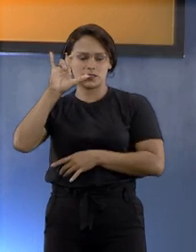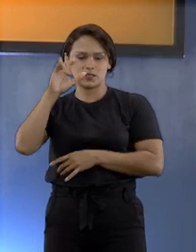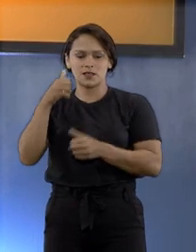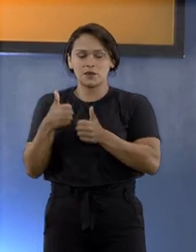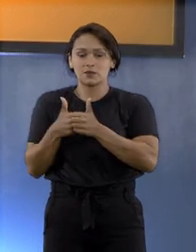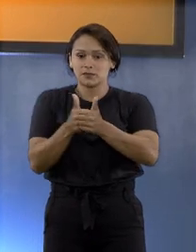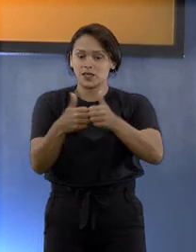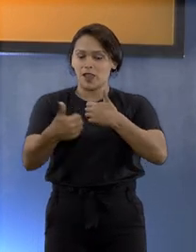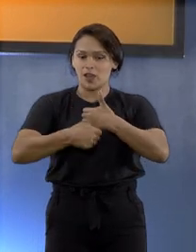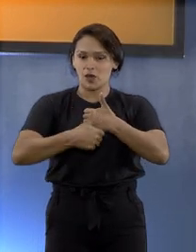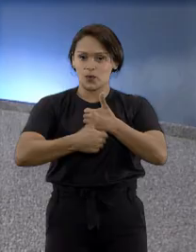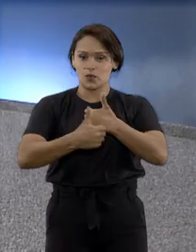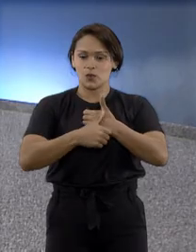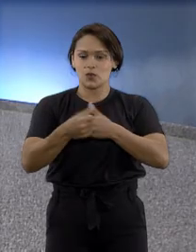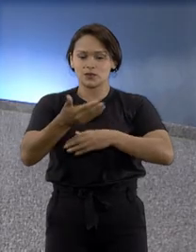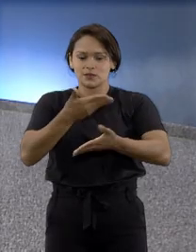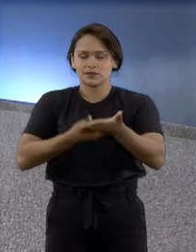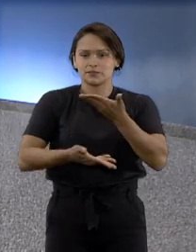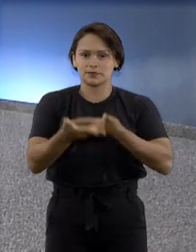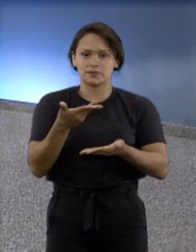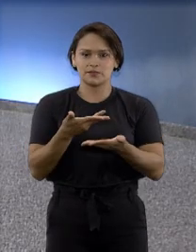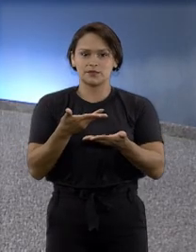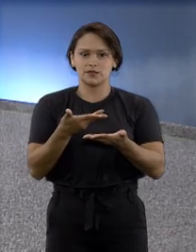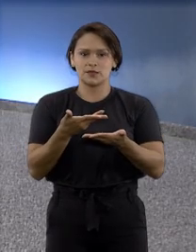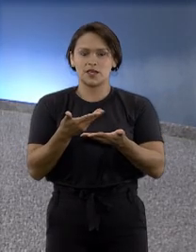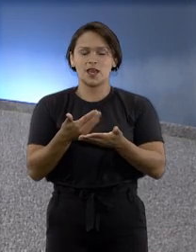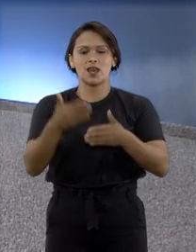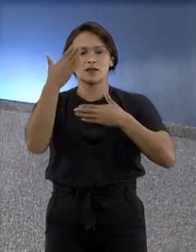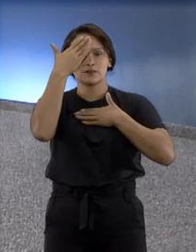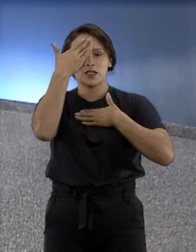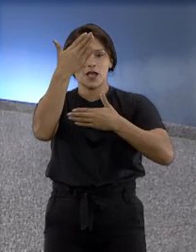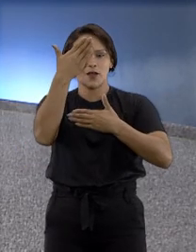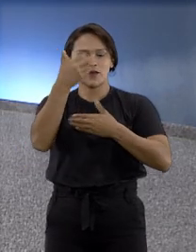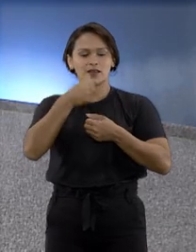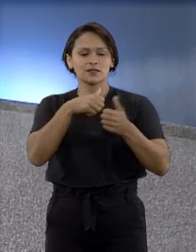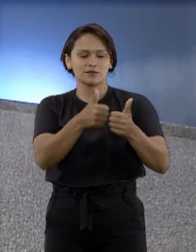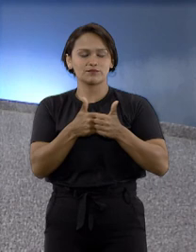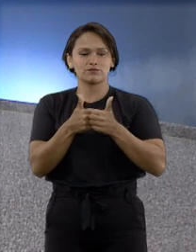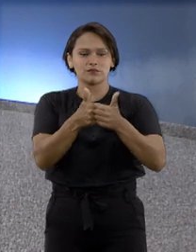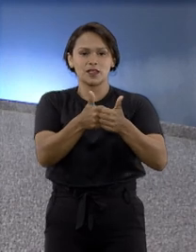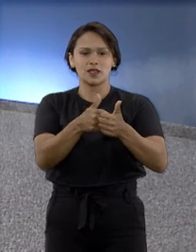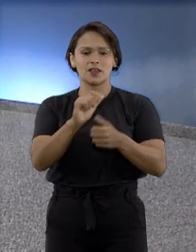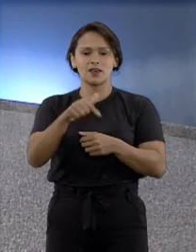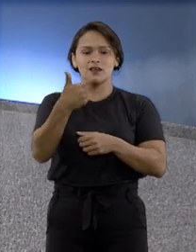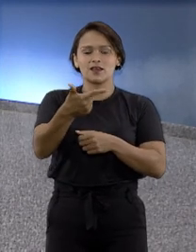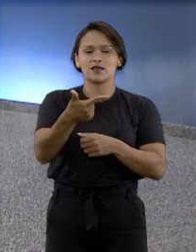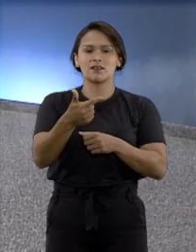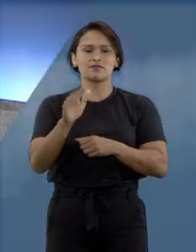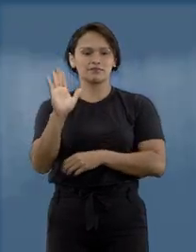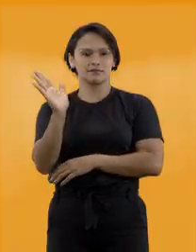curta e compartilha. Eu agradeço a companhia e até o próximo programa. Tchau, tchau.